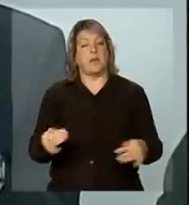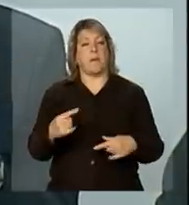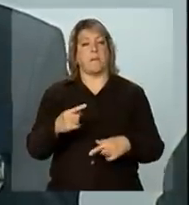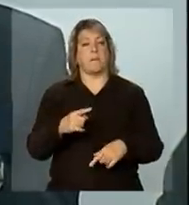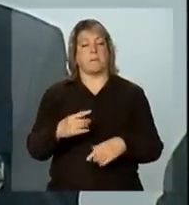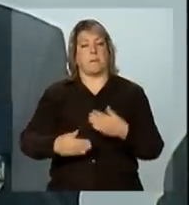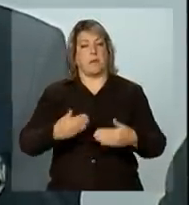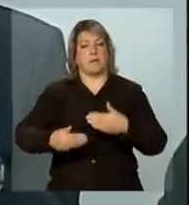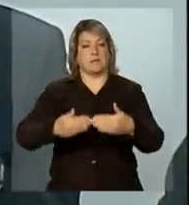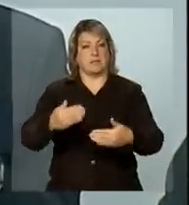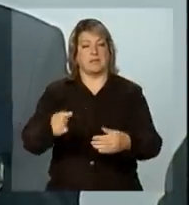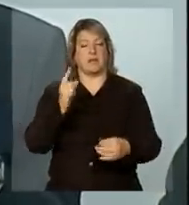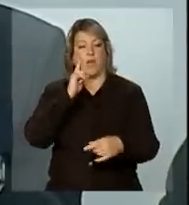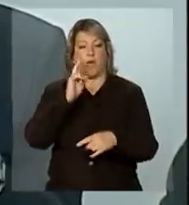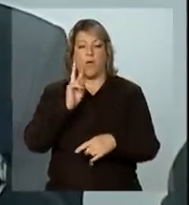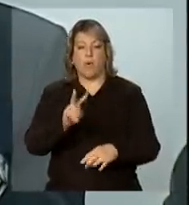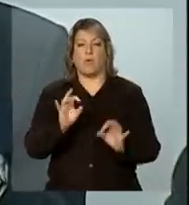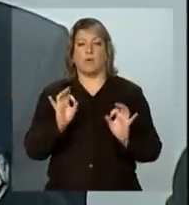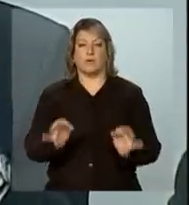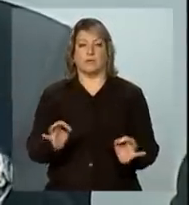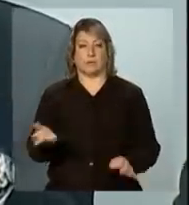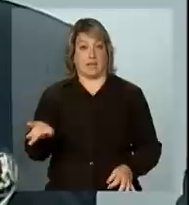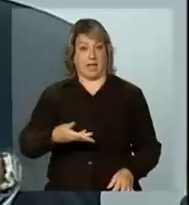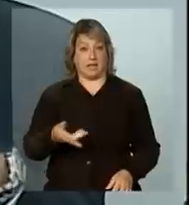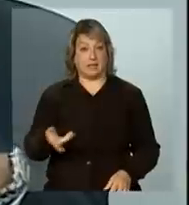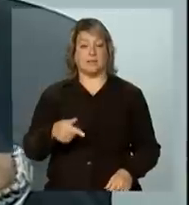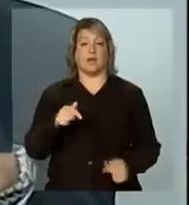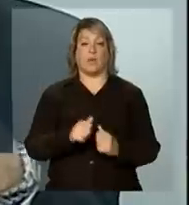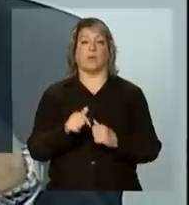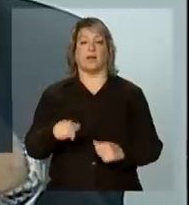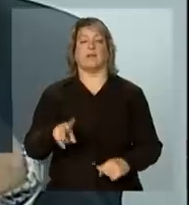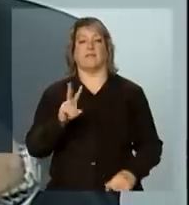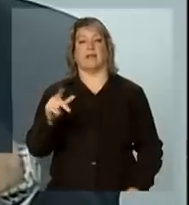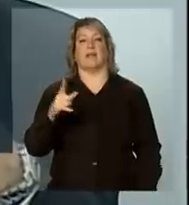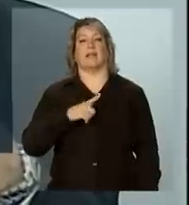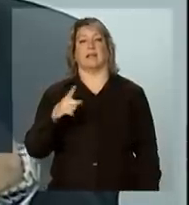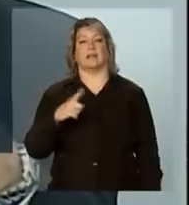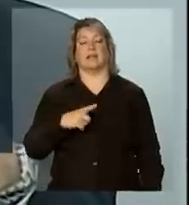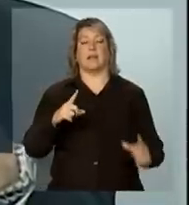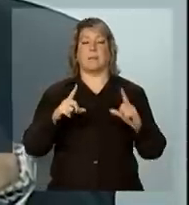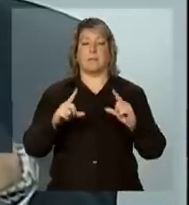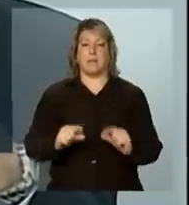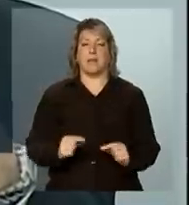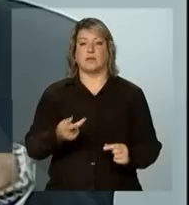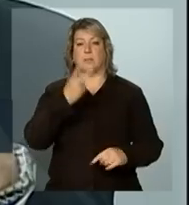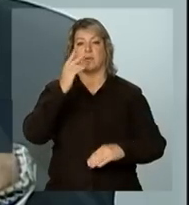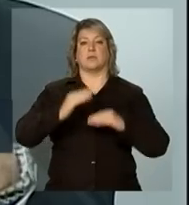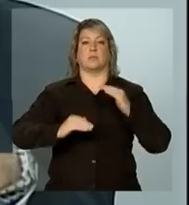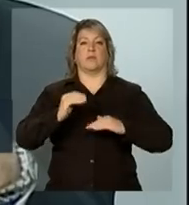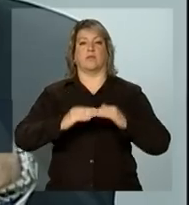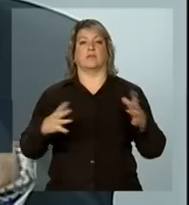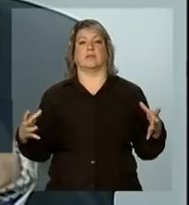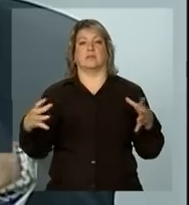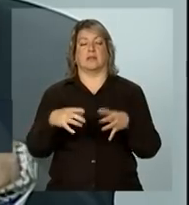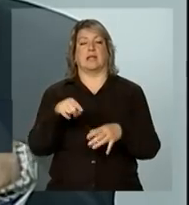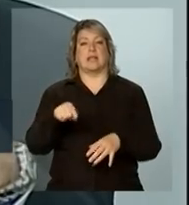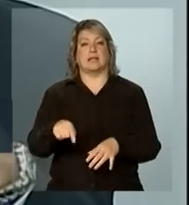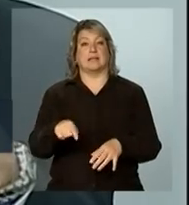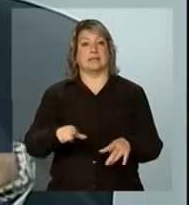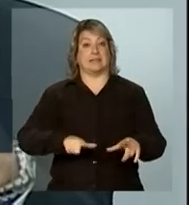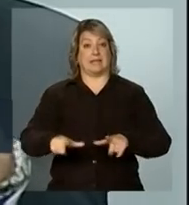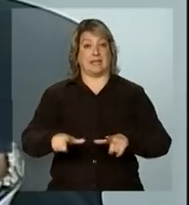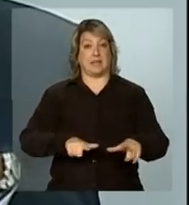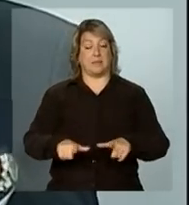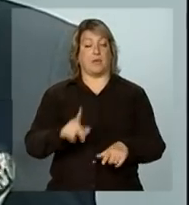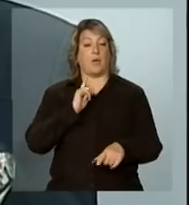de reconhecimento, agilizar e, com isso, vamos ter menos profissionais envolvidos nessa tarefa que